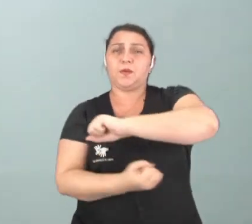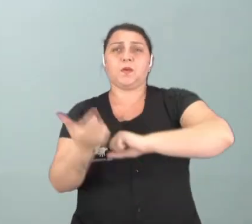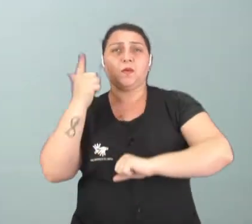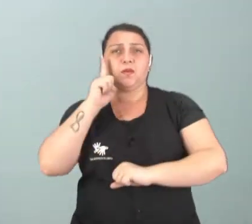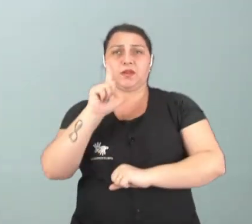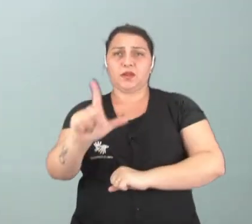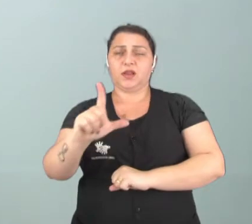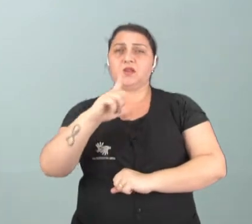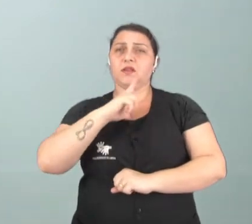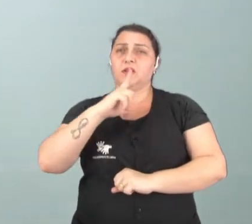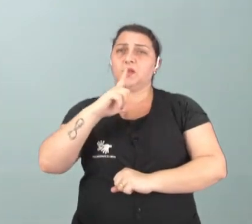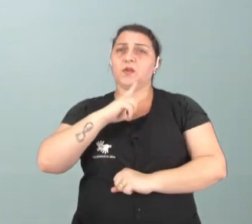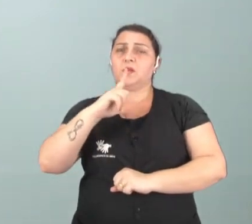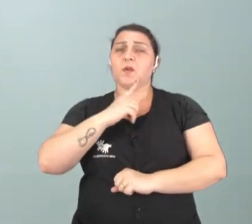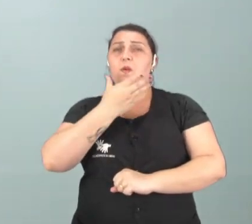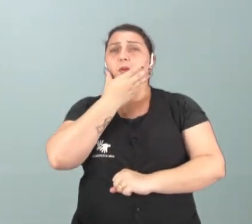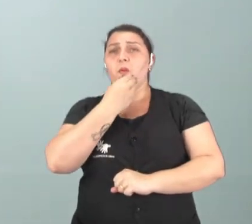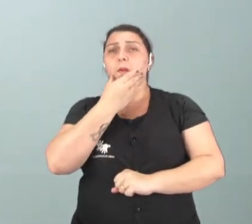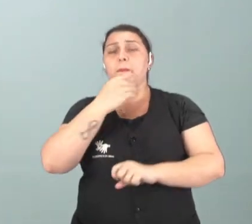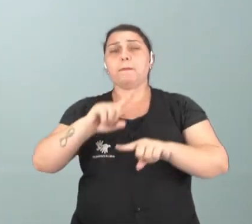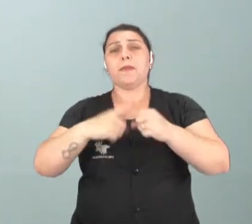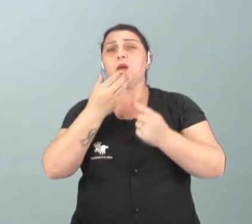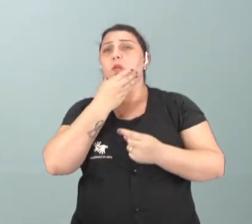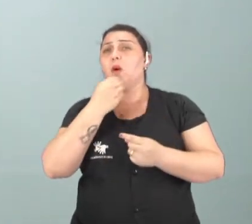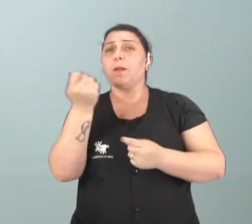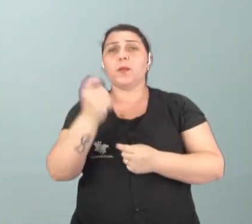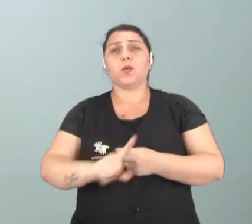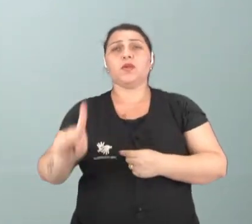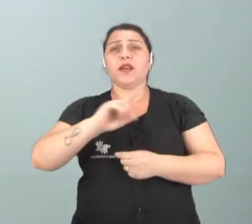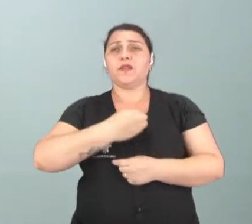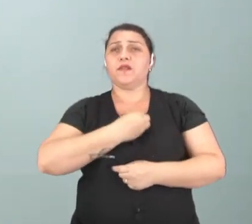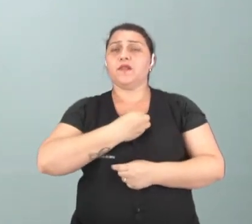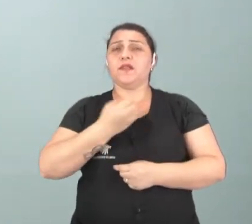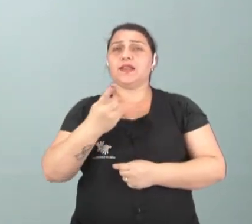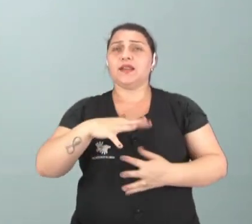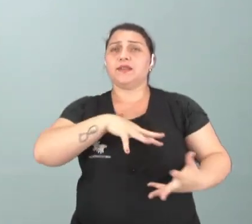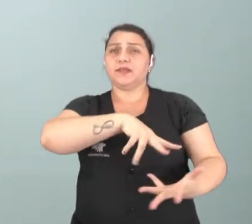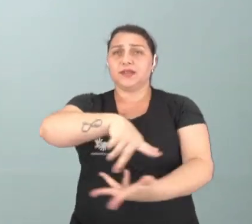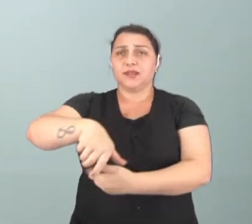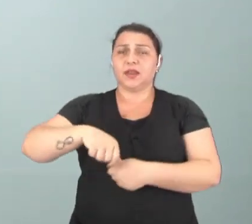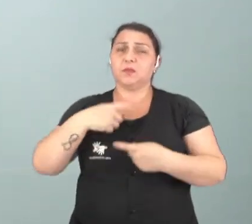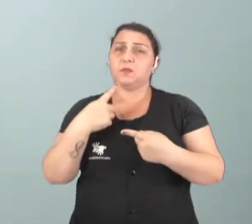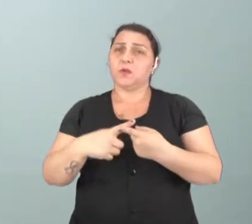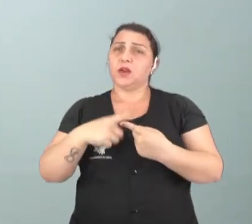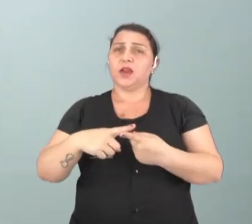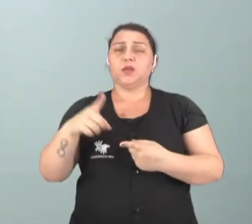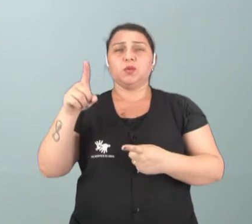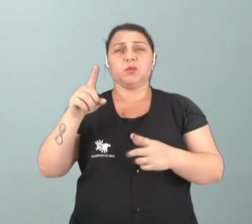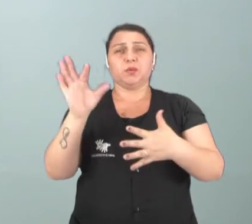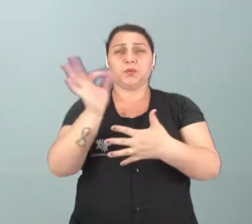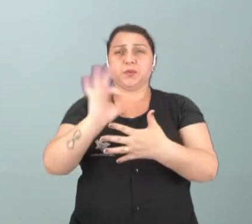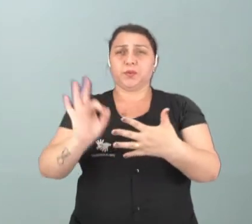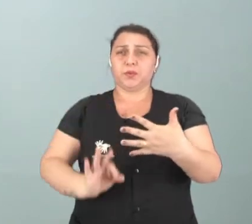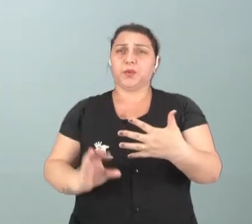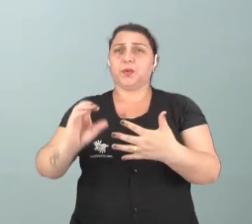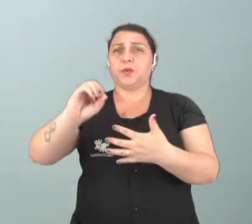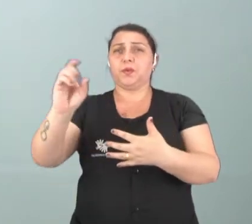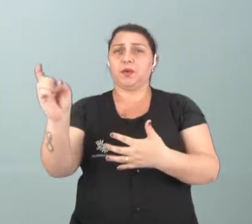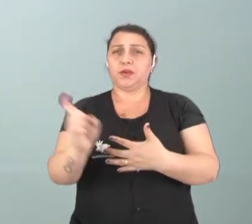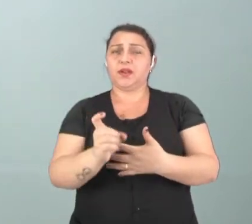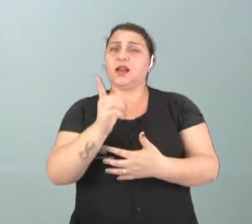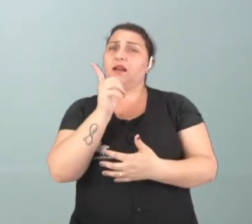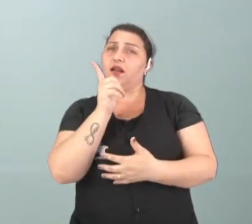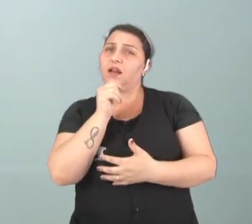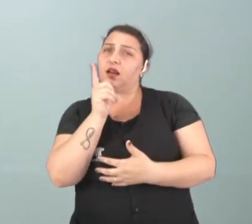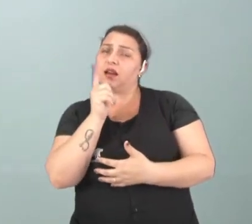sobreviver sem o homem, mas o homem não consegue viver sem o planeta Terra. Porque aqui está todos os elementos, o oxigênio, a